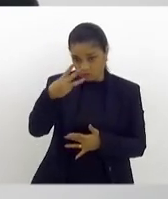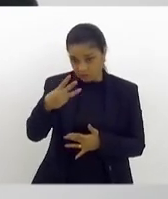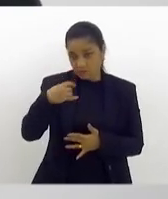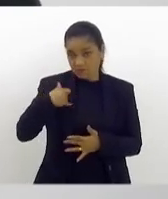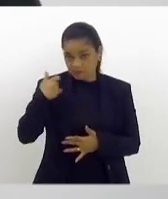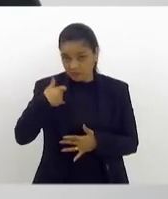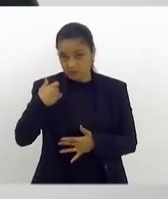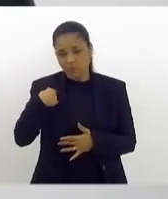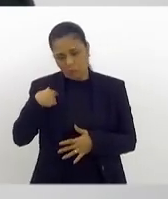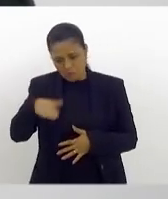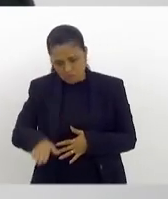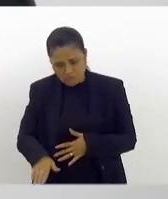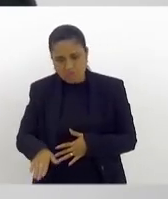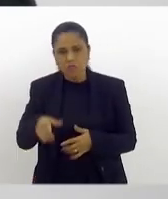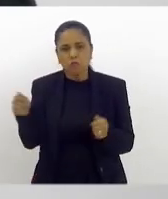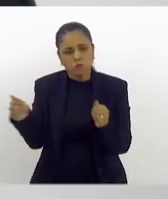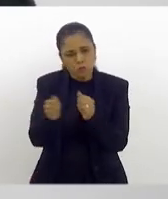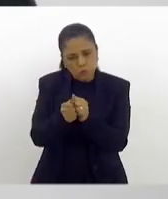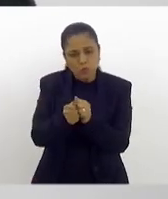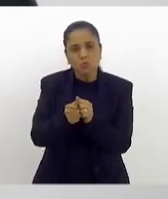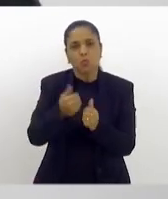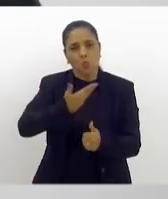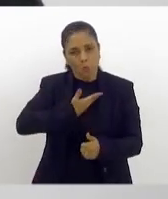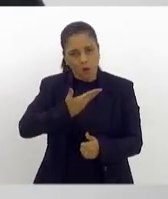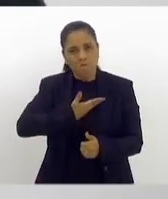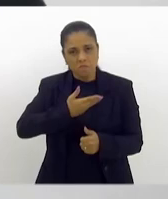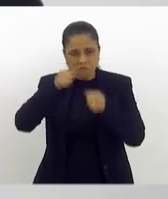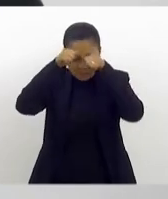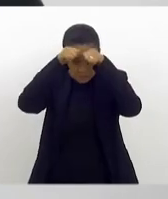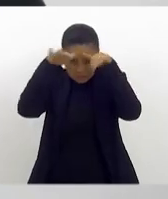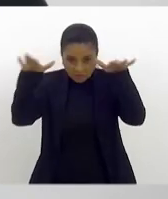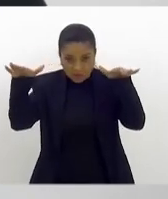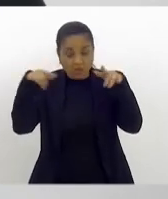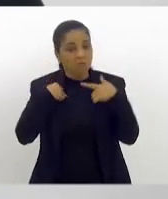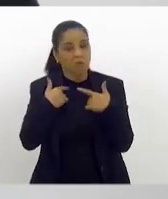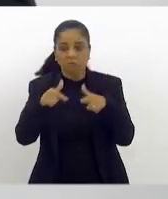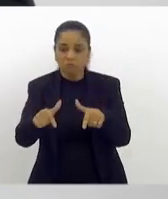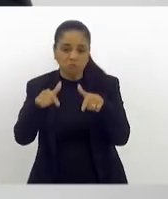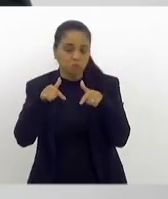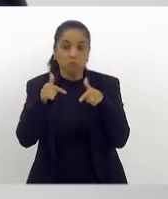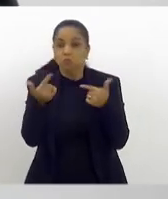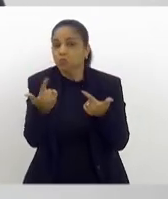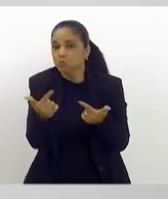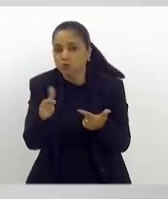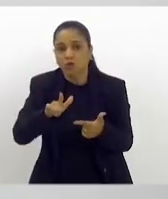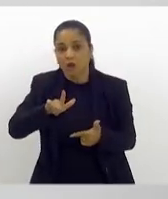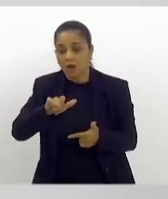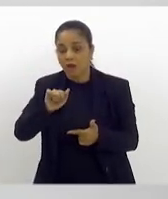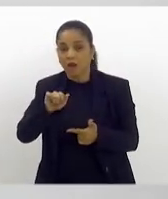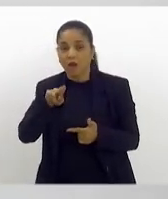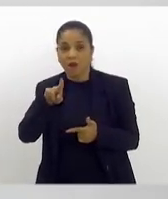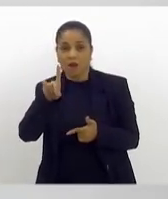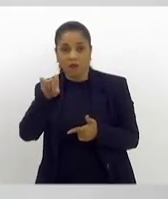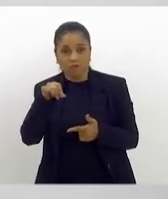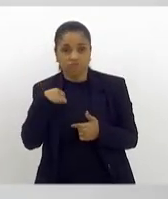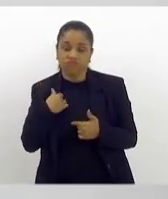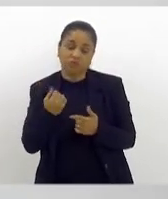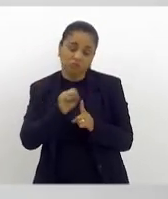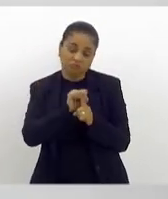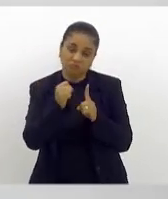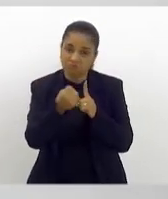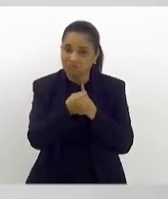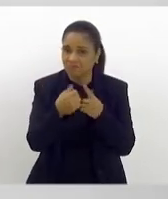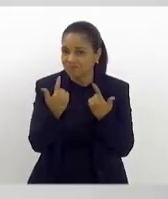com vários autistas que não foram diagnosticados e hoje não podem usufruir da sociedade